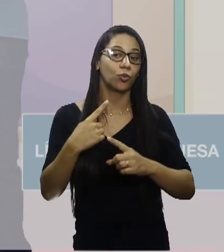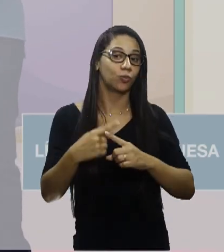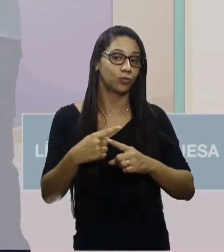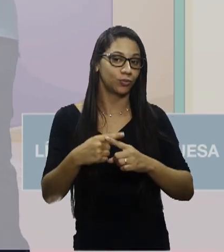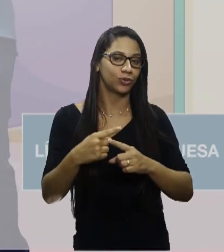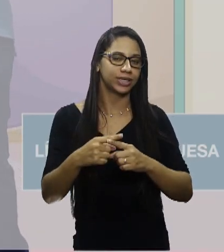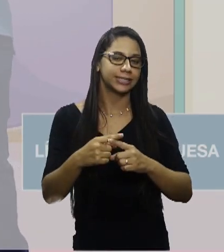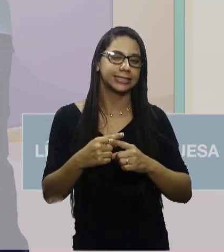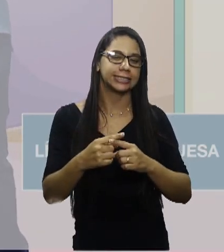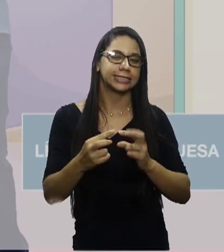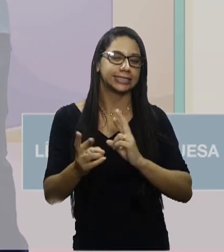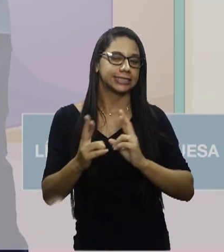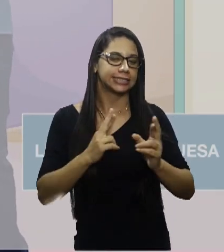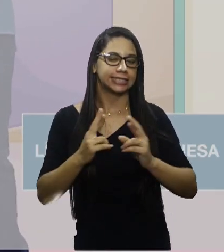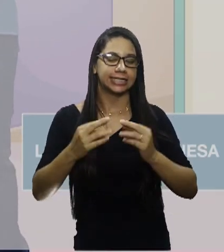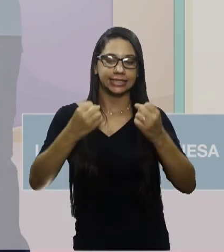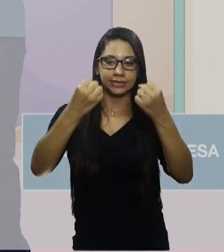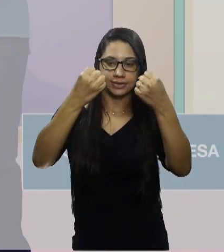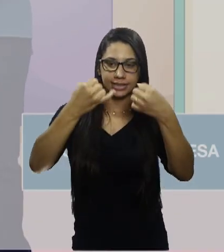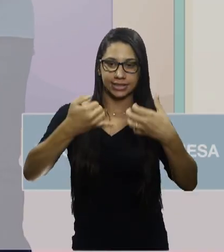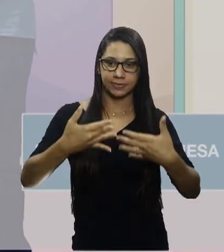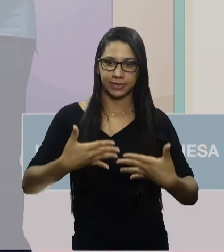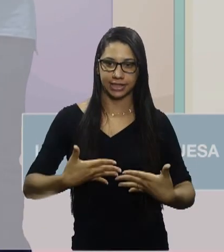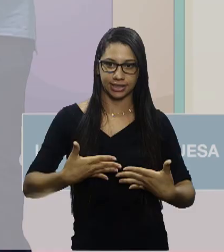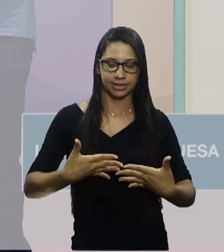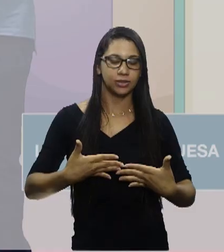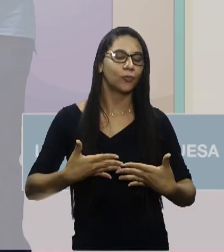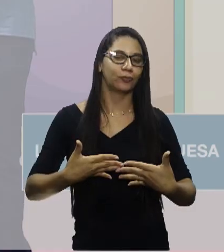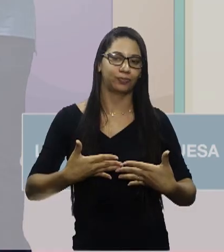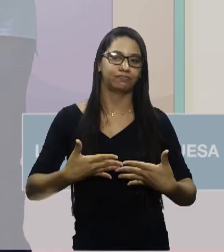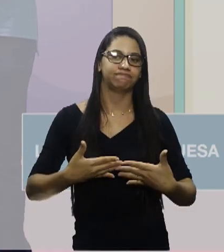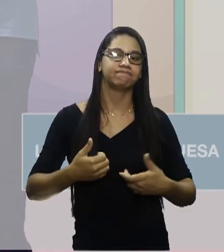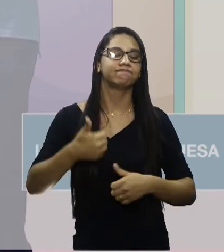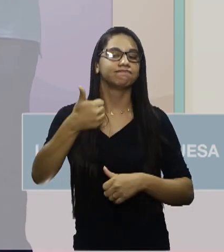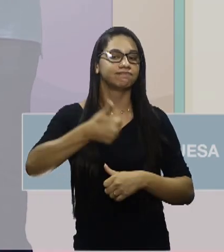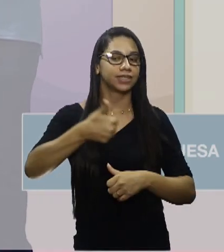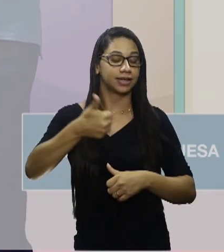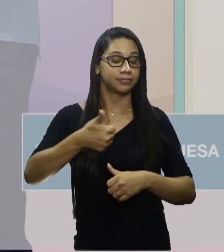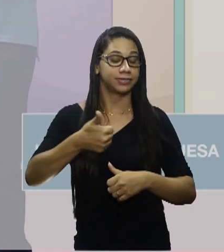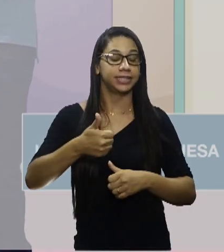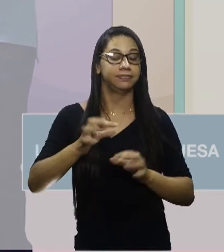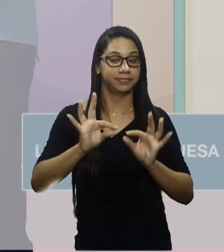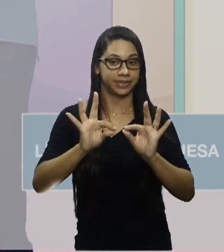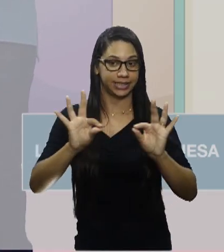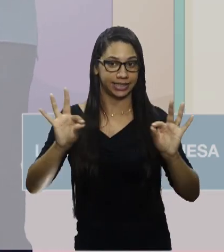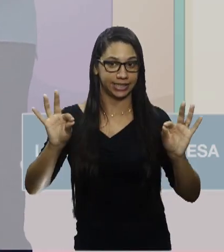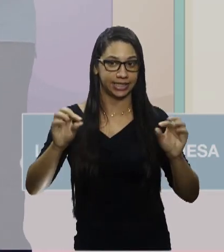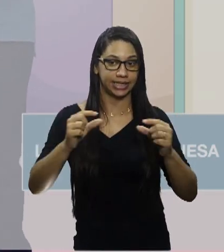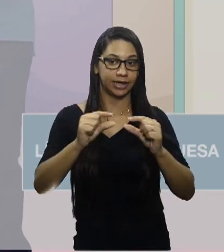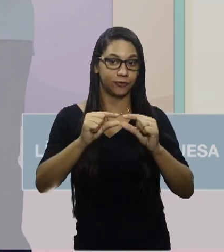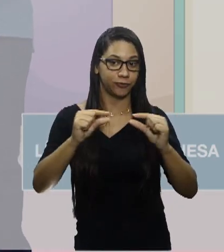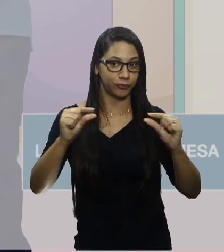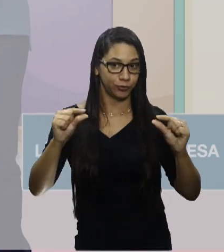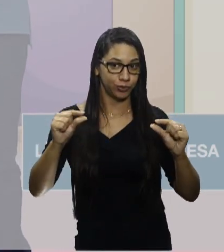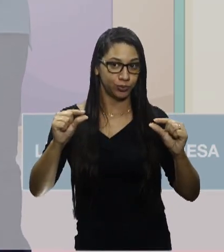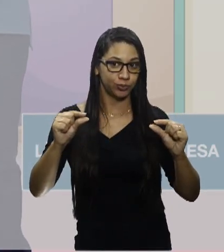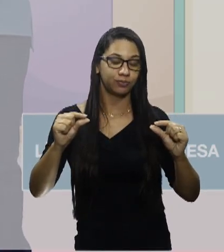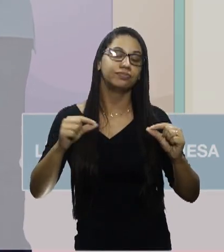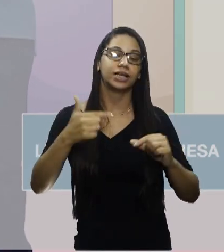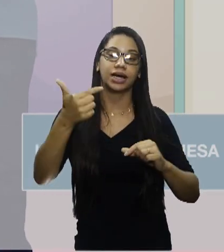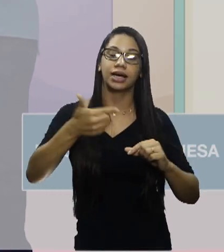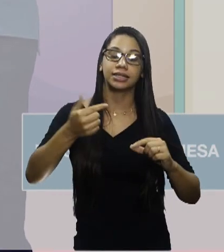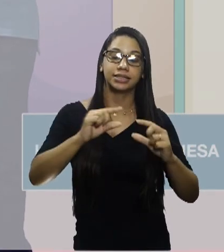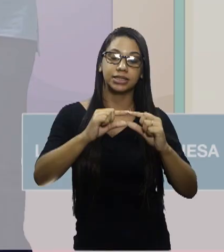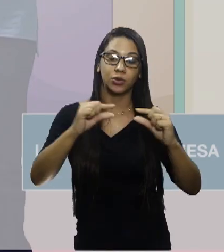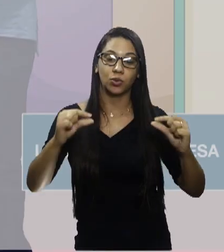está dando essa relação de explicação. Então, a primeira oração, né, é... A segunda oração é